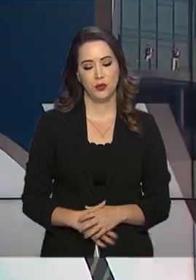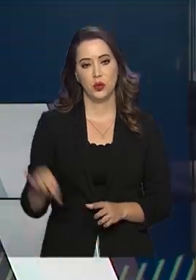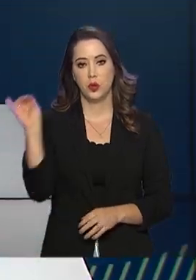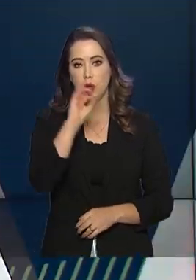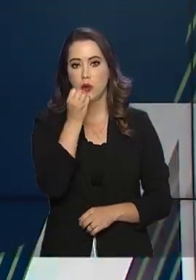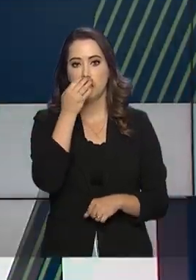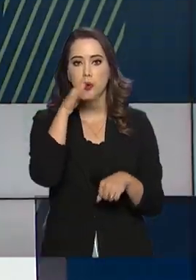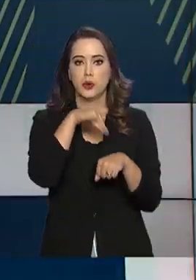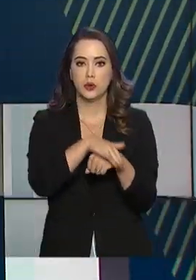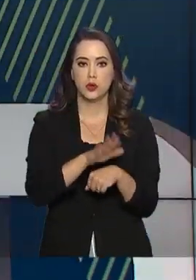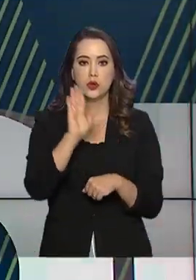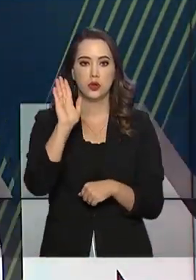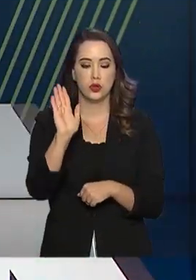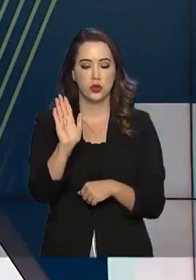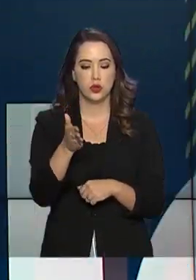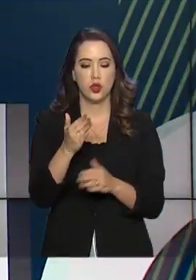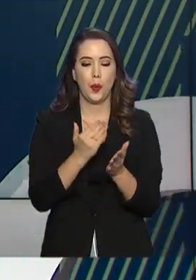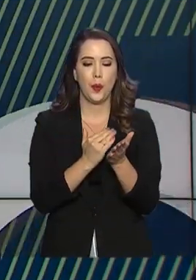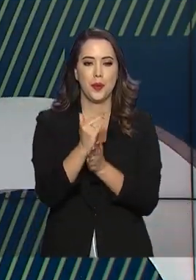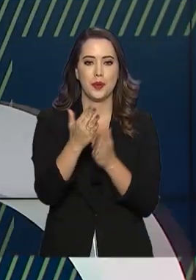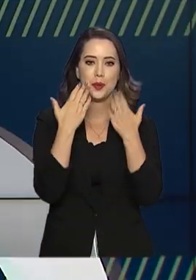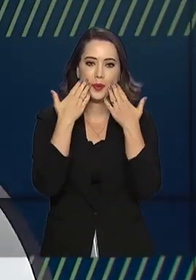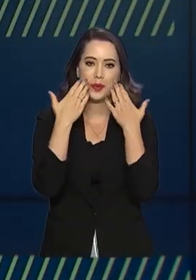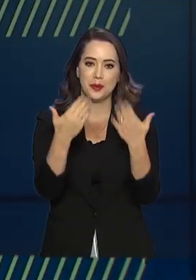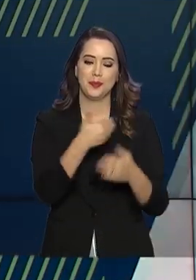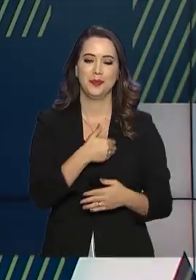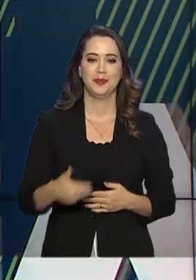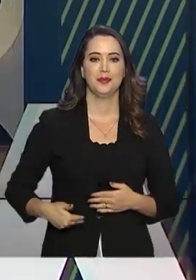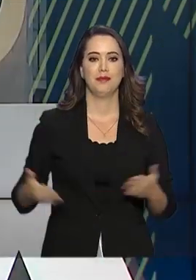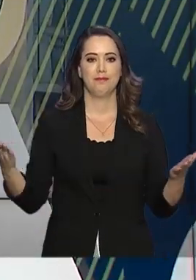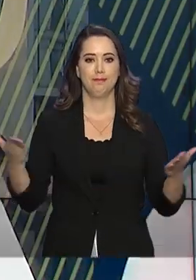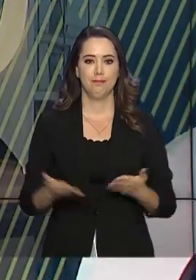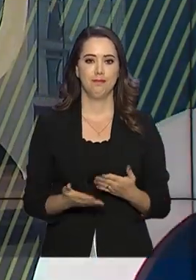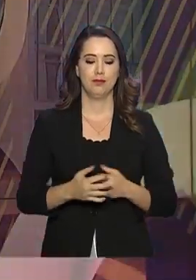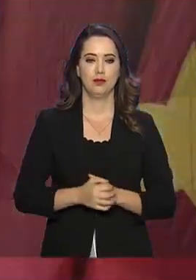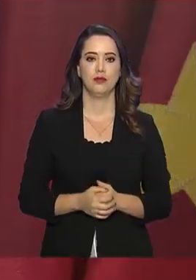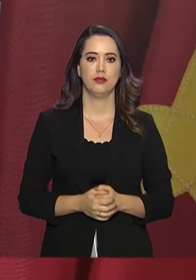Olá, boa noite. Já está no ar mais uma edição do Governo Agora.